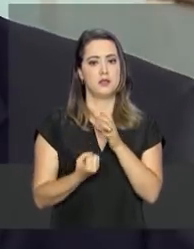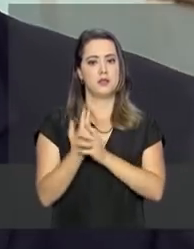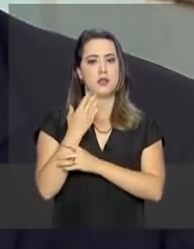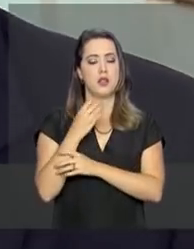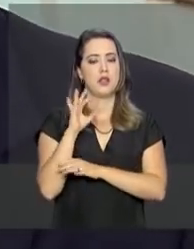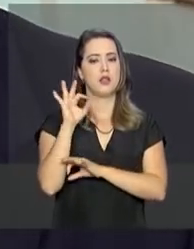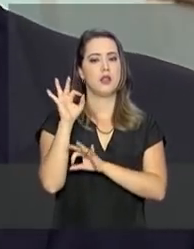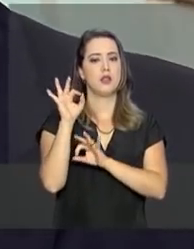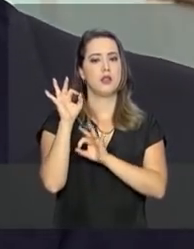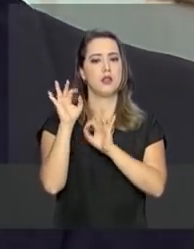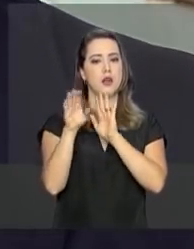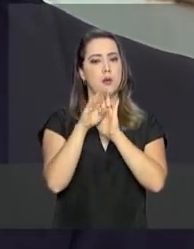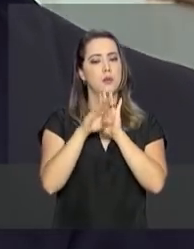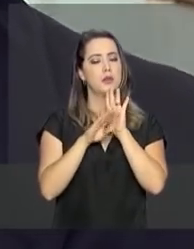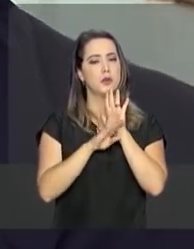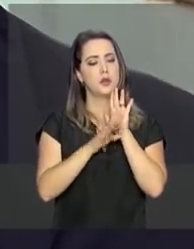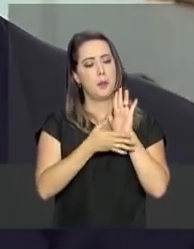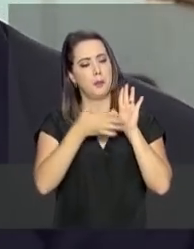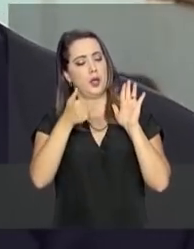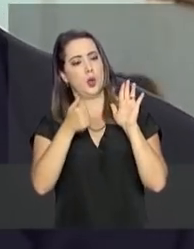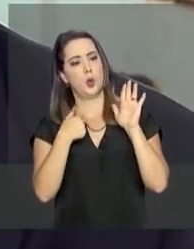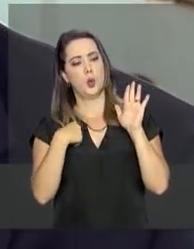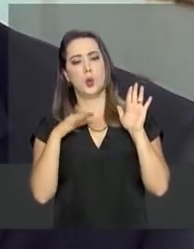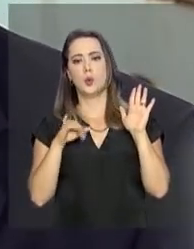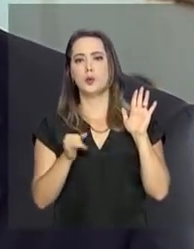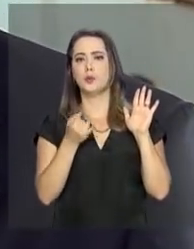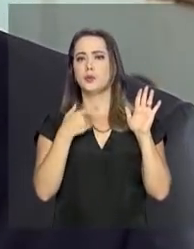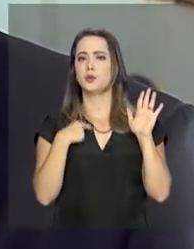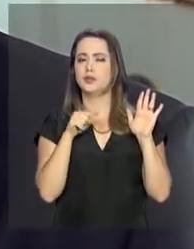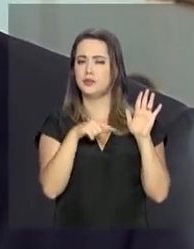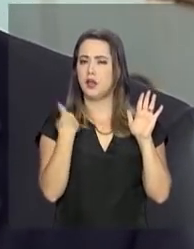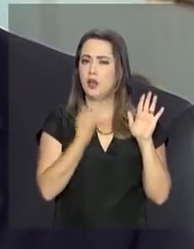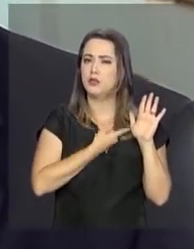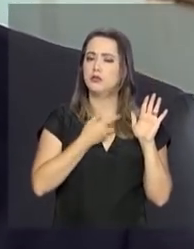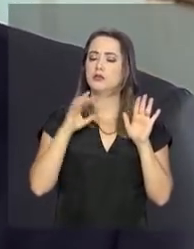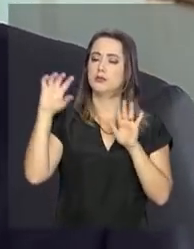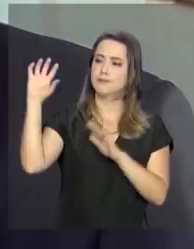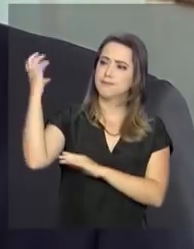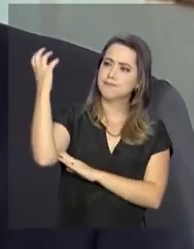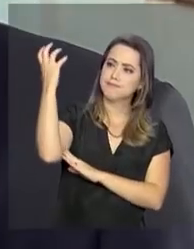melhor aproveitamento dos nossos parques naturais.